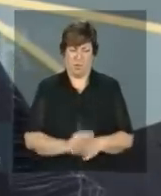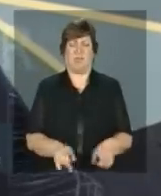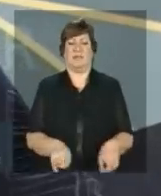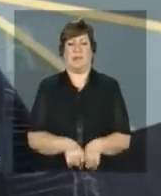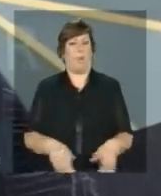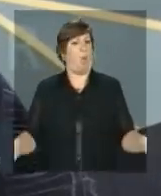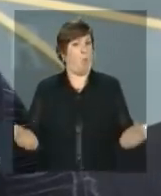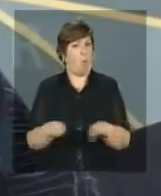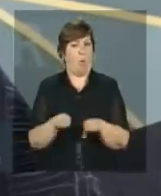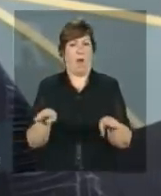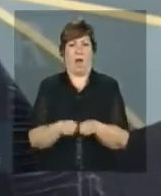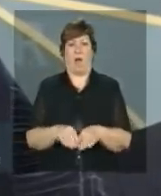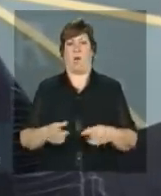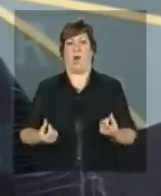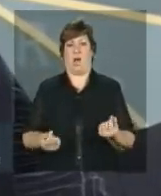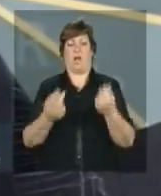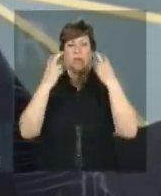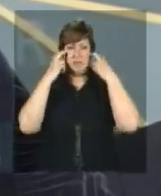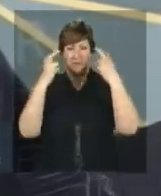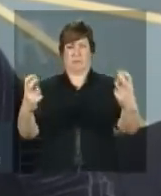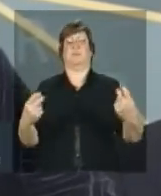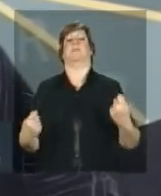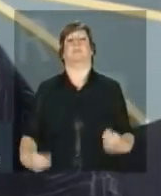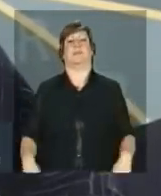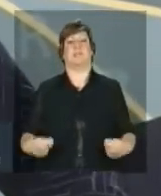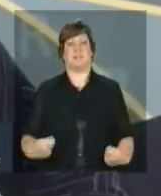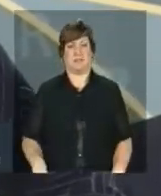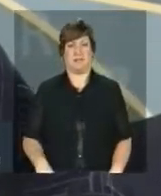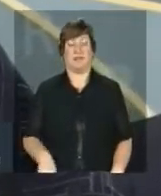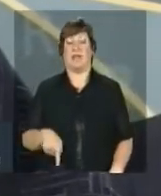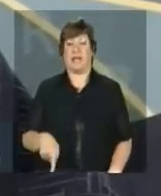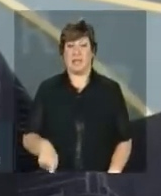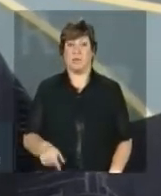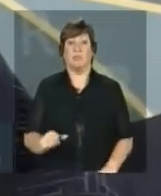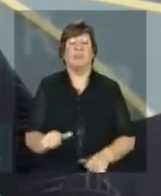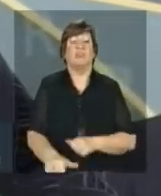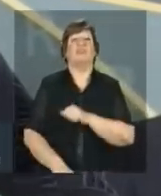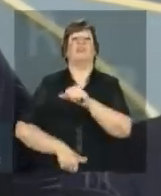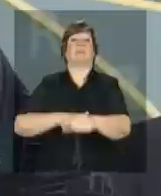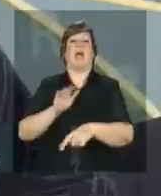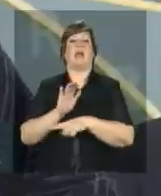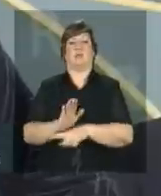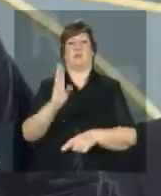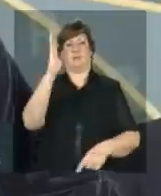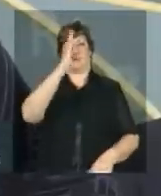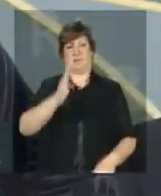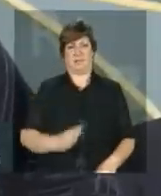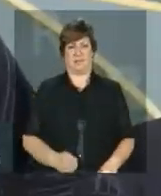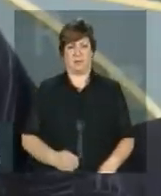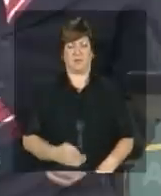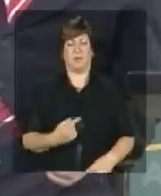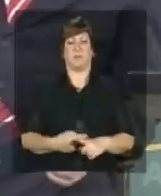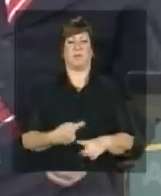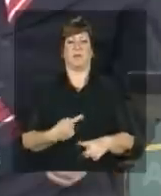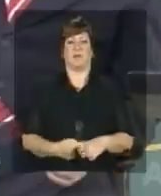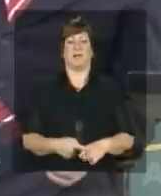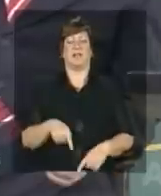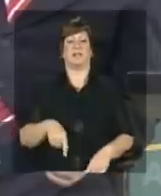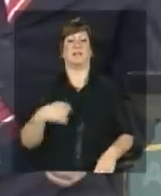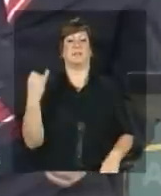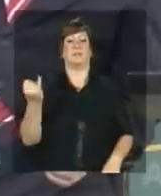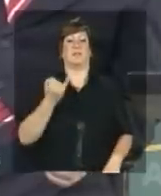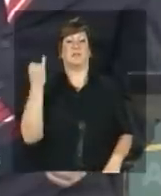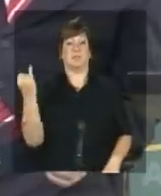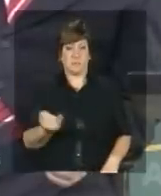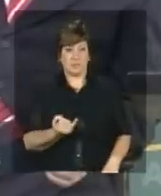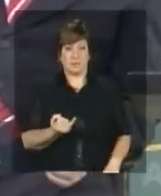e o eixo da transformação do país tem uma palavra que é uma palavra que não é